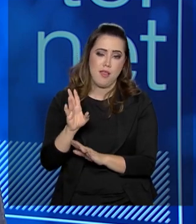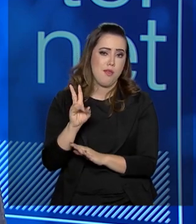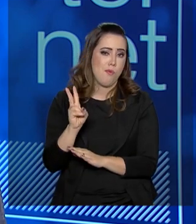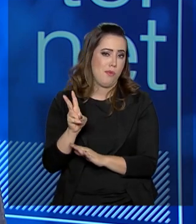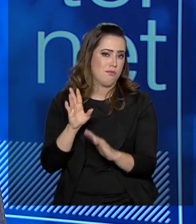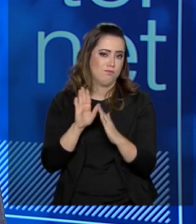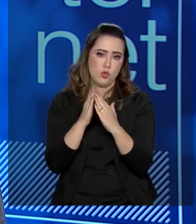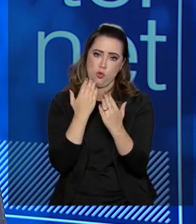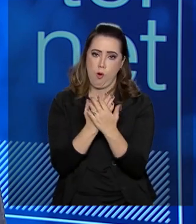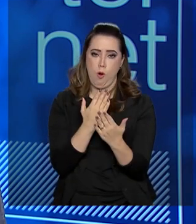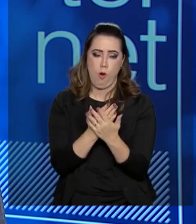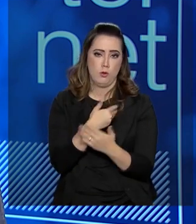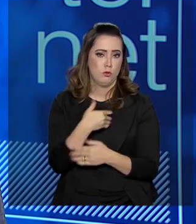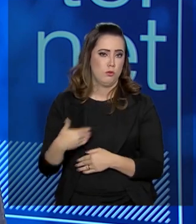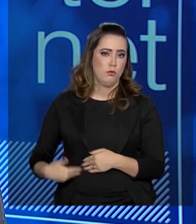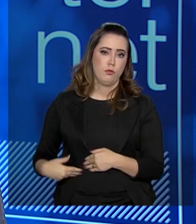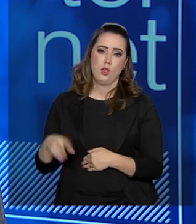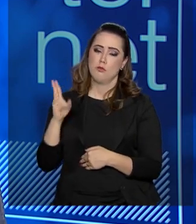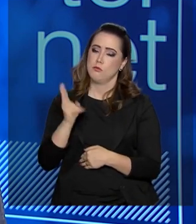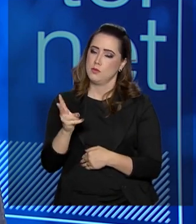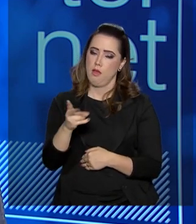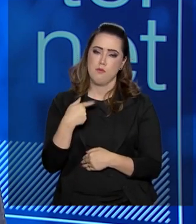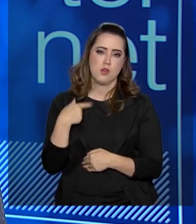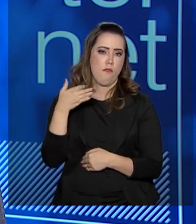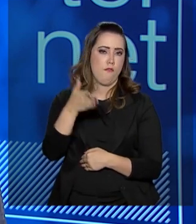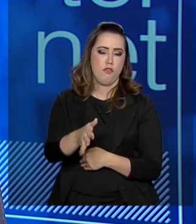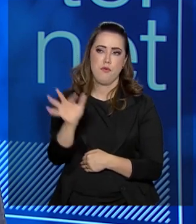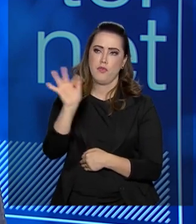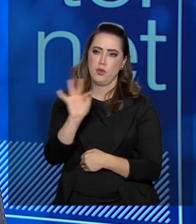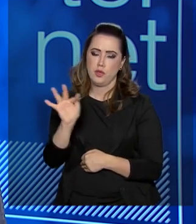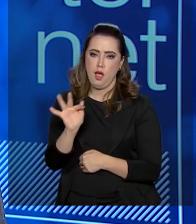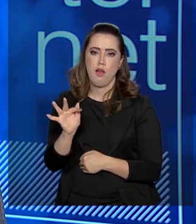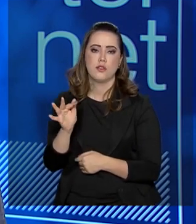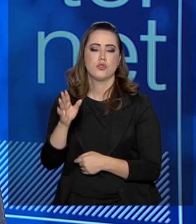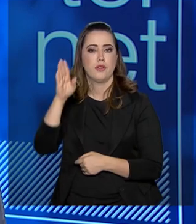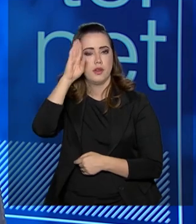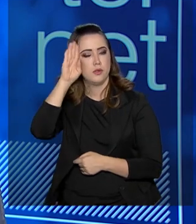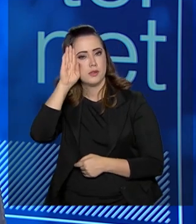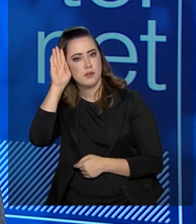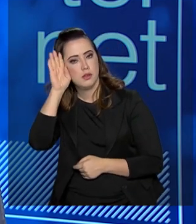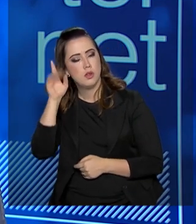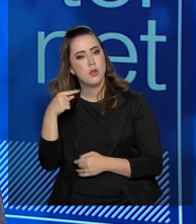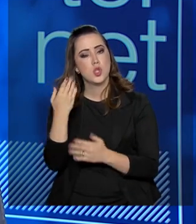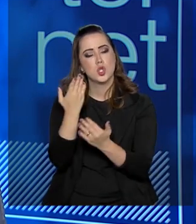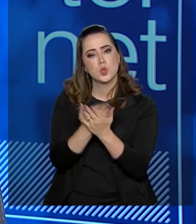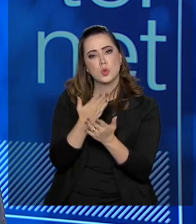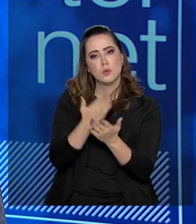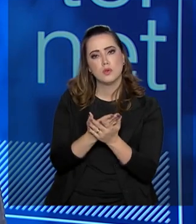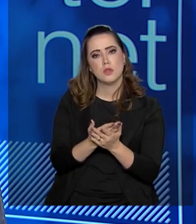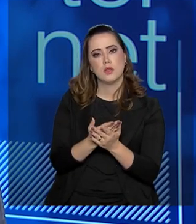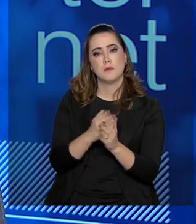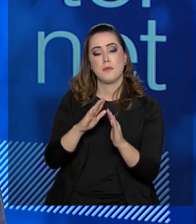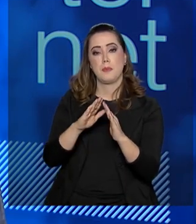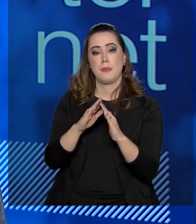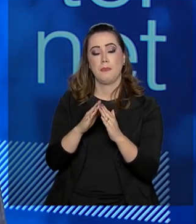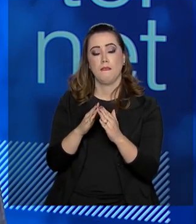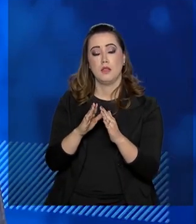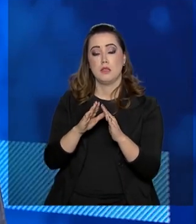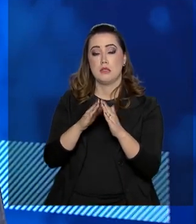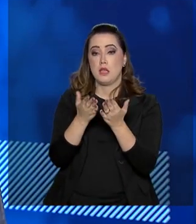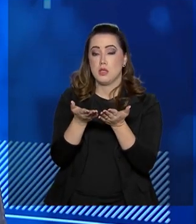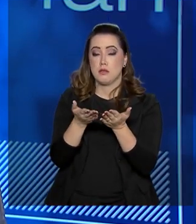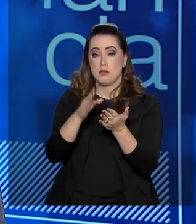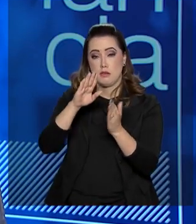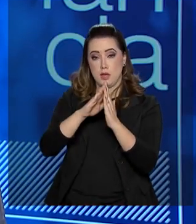pública. Eu fiz faculdade, eu fiz graduação, eu estudei na escola naval. E na escola